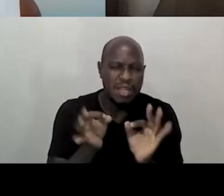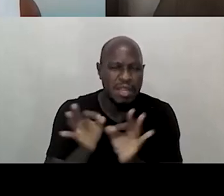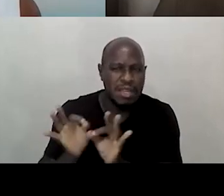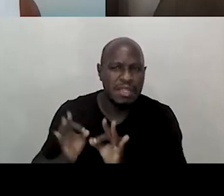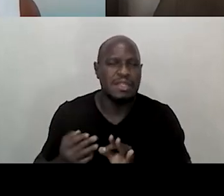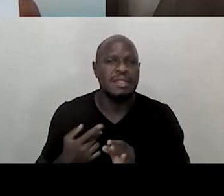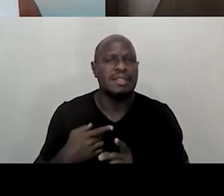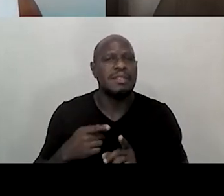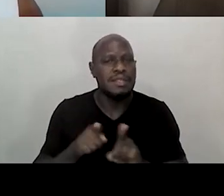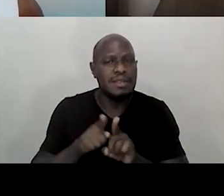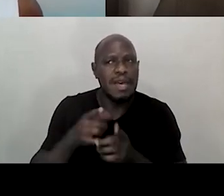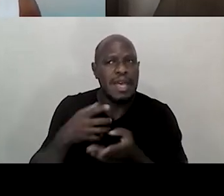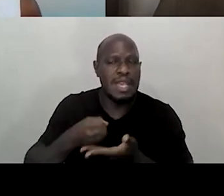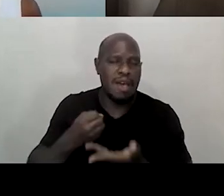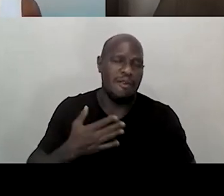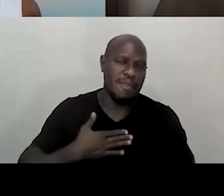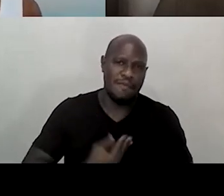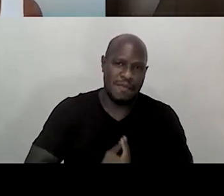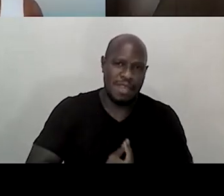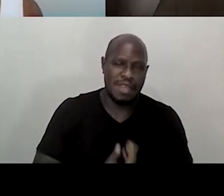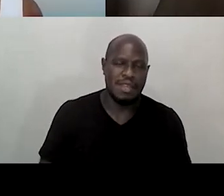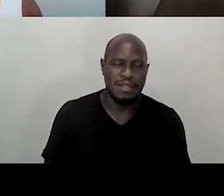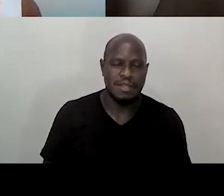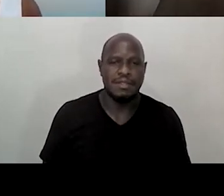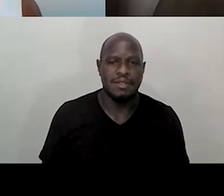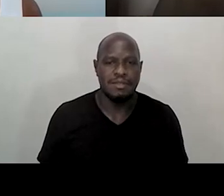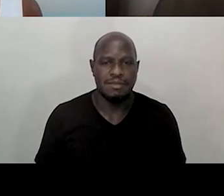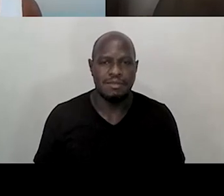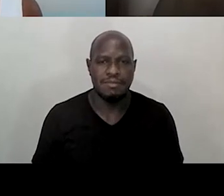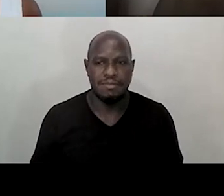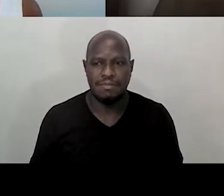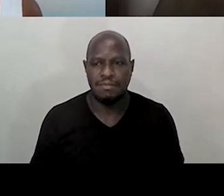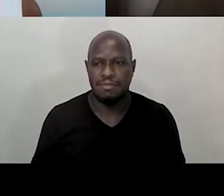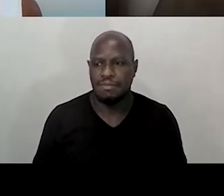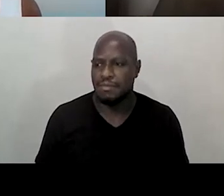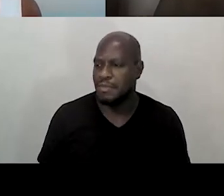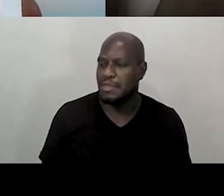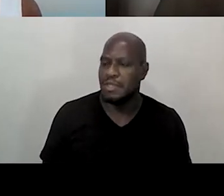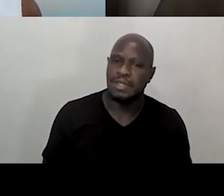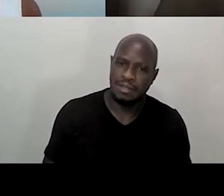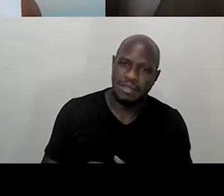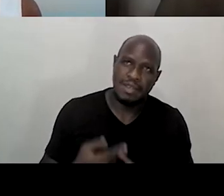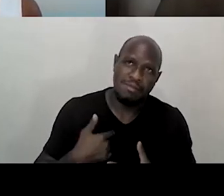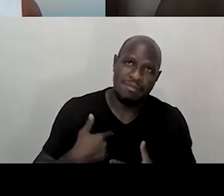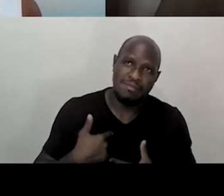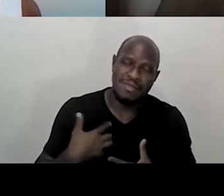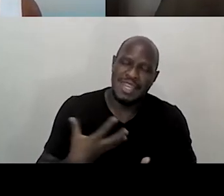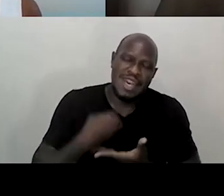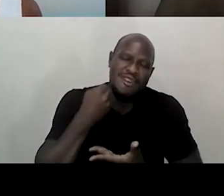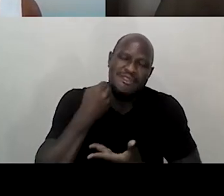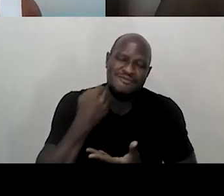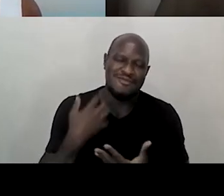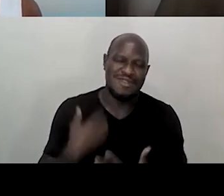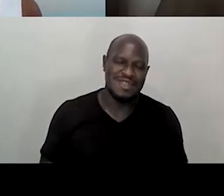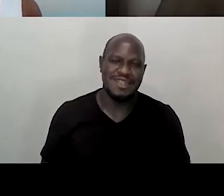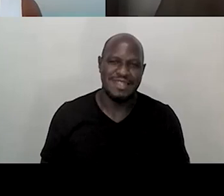também me salvou a minha vida, minha gente. Porque eu fui salva também, eu não fui lá ajudar,